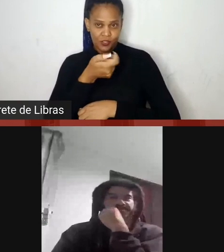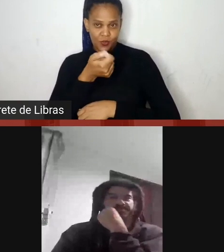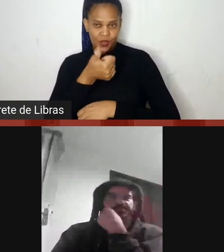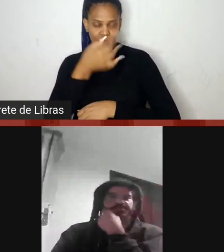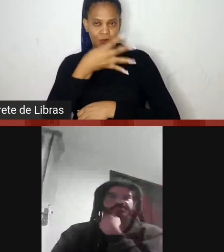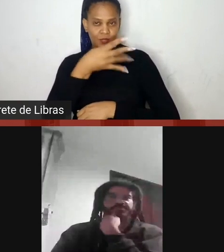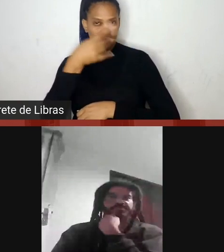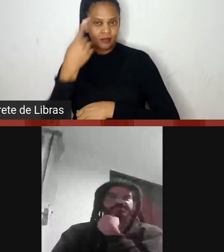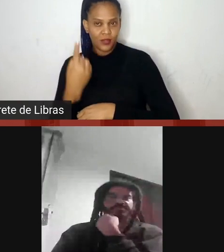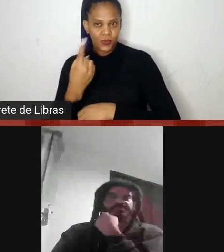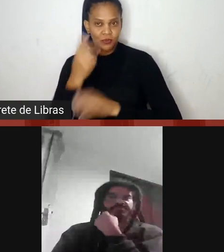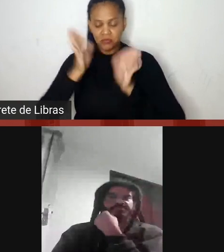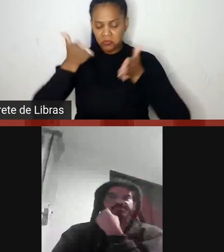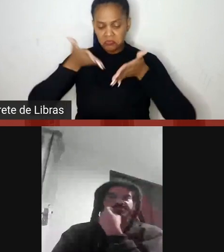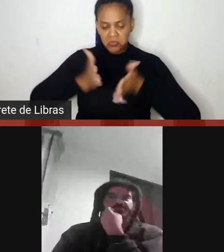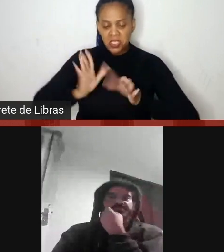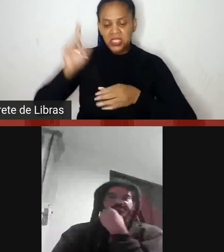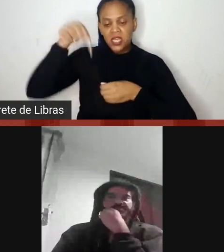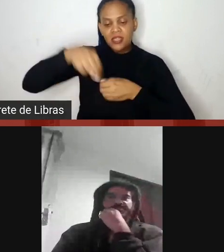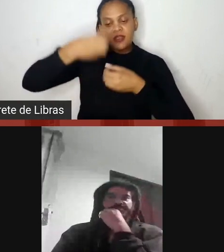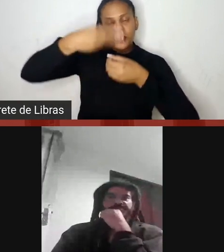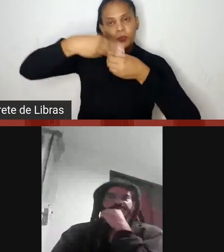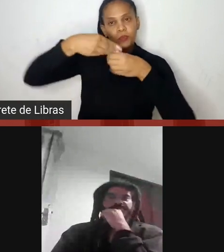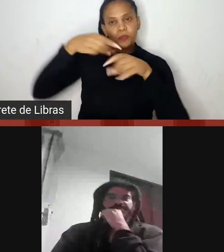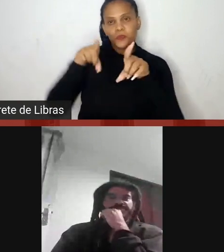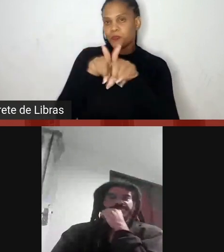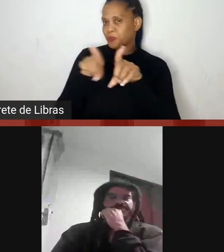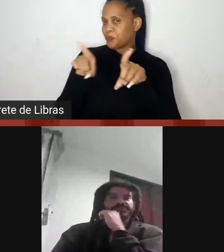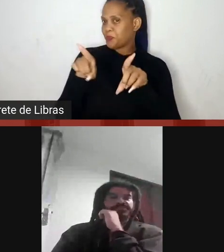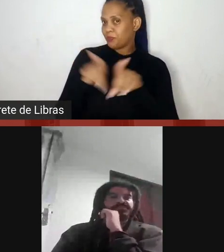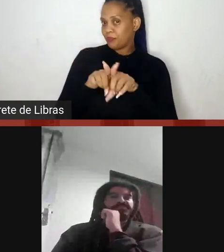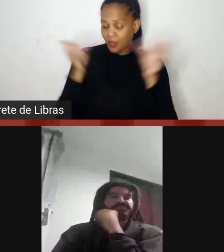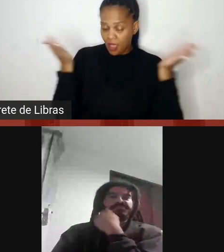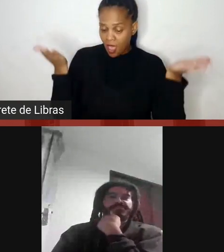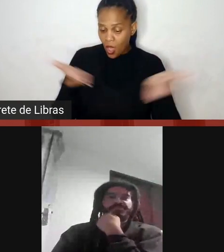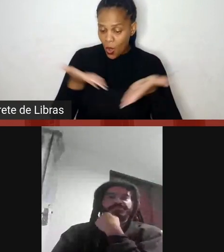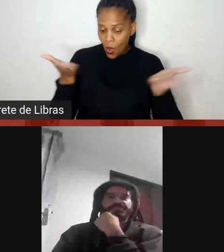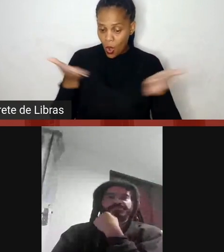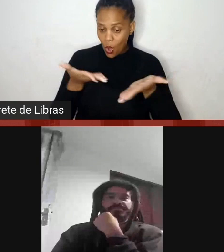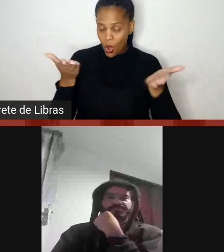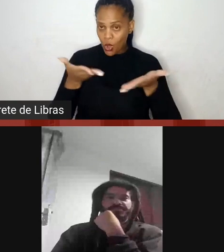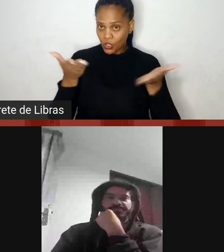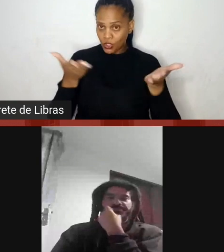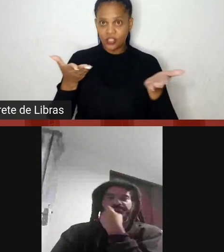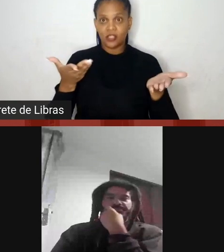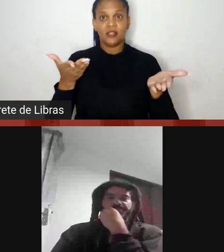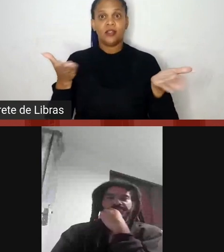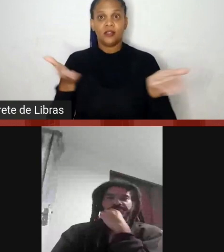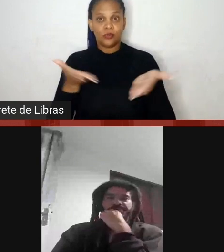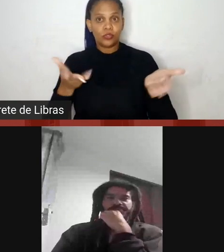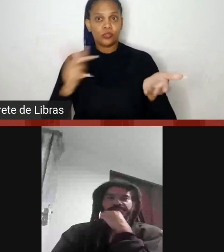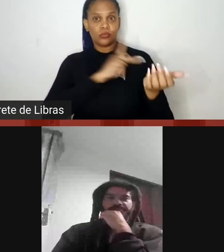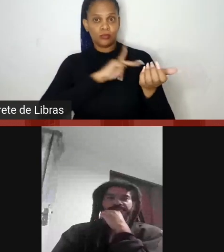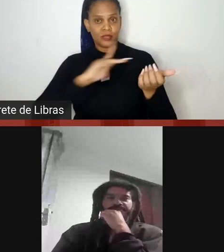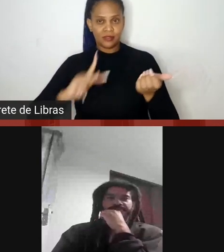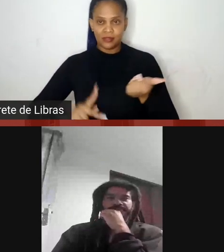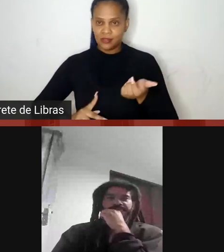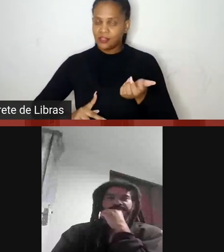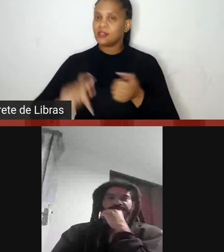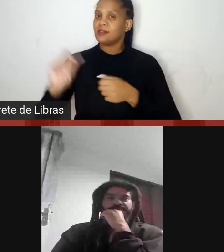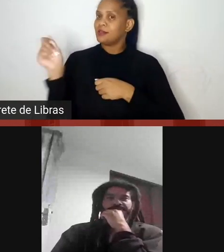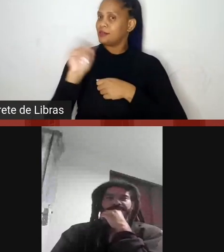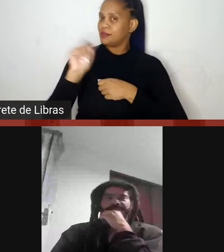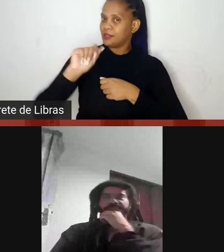nascidas aqui dentro do município também, e hoje sou atual presidente da Associação Quilombola do Alto Santana, que é o primeiro